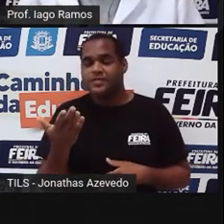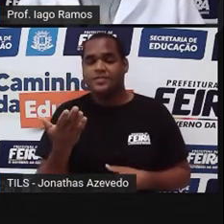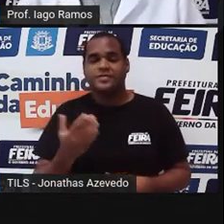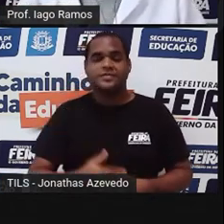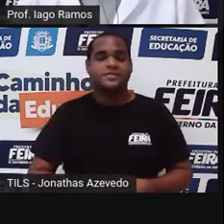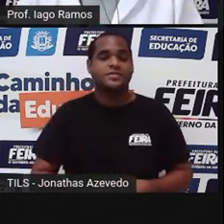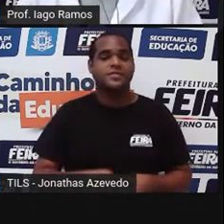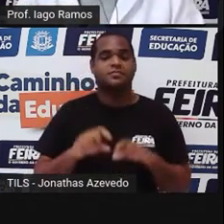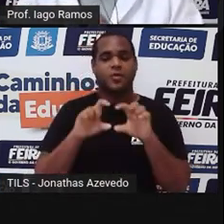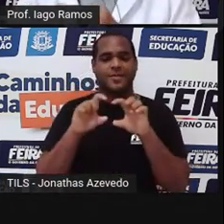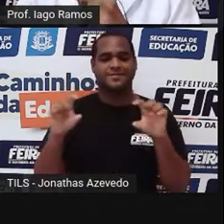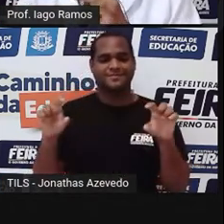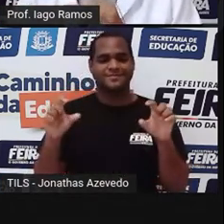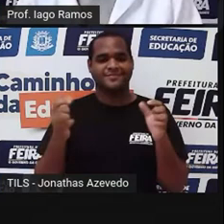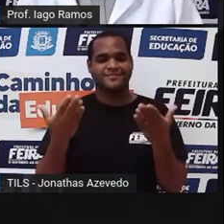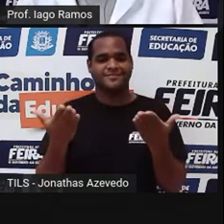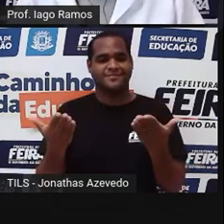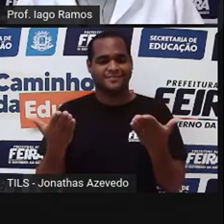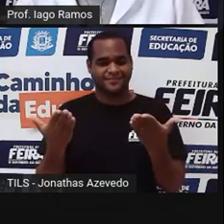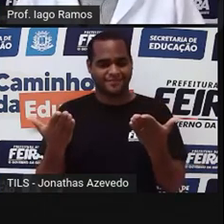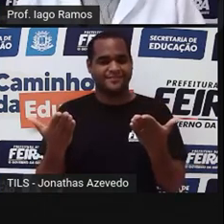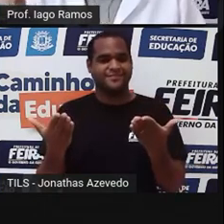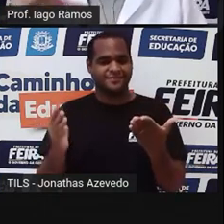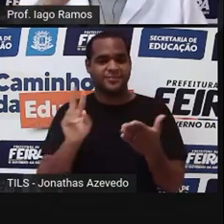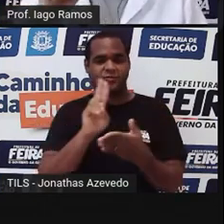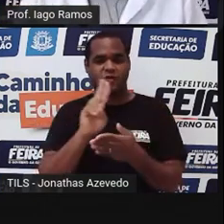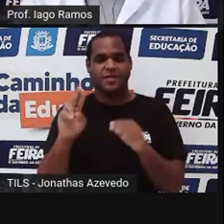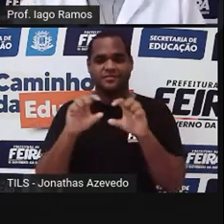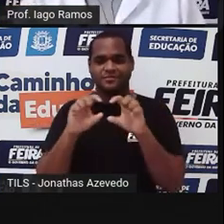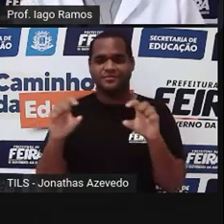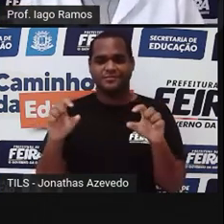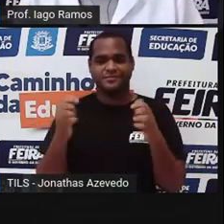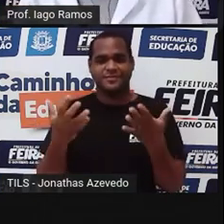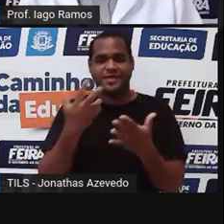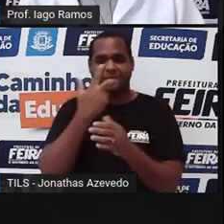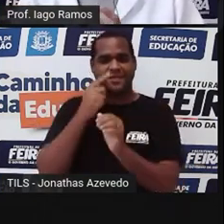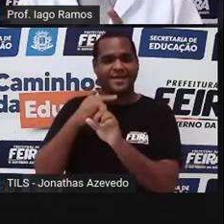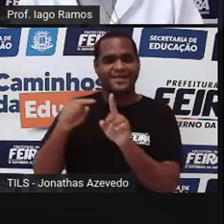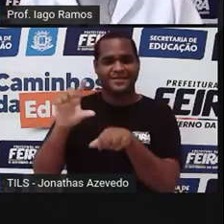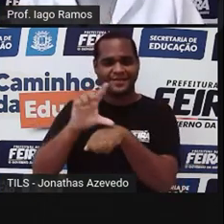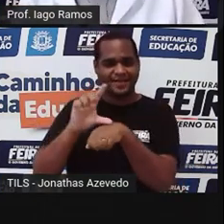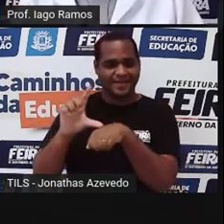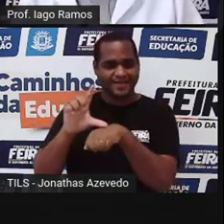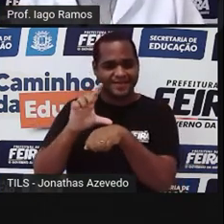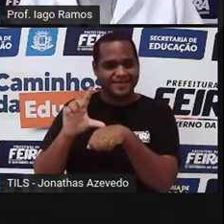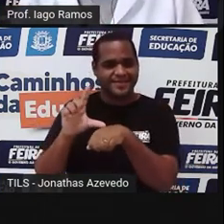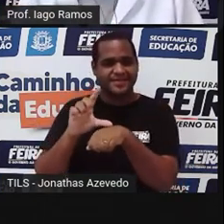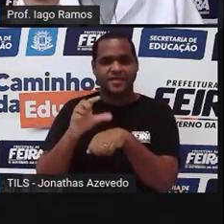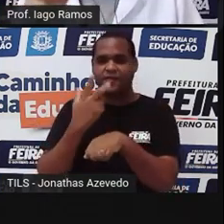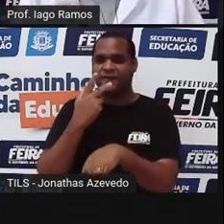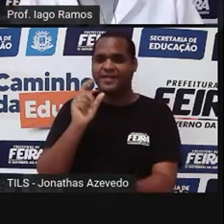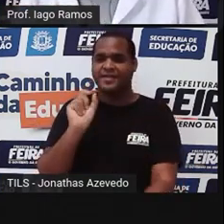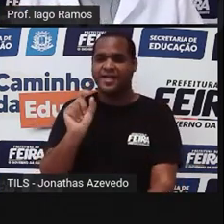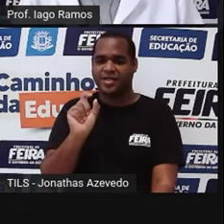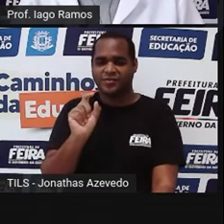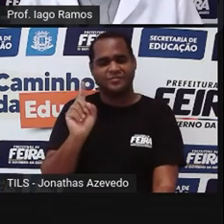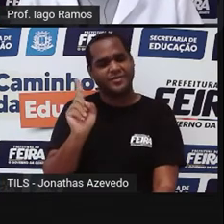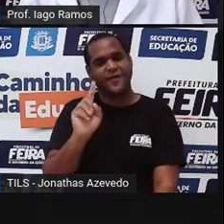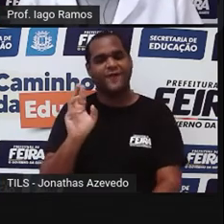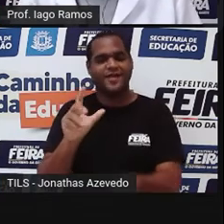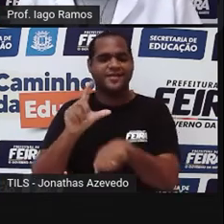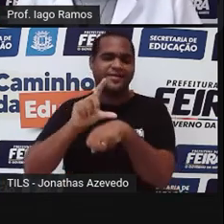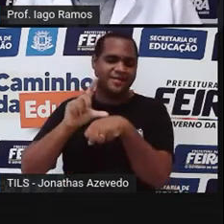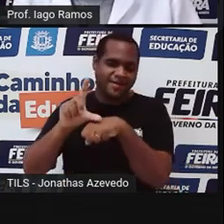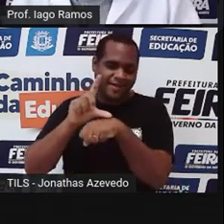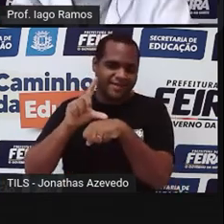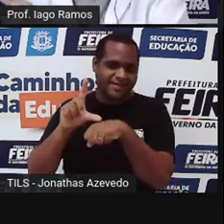O nome é esse aqui, Losango, né? Na verdade, ele está mais próximo do lilás. Eu escrevi ali na tela azul, mas ele está mais próximo do lilás.